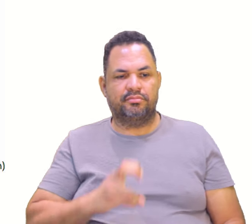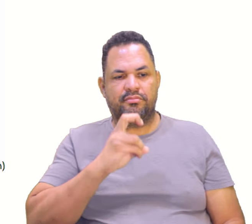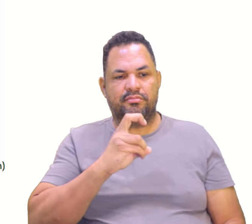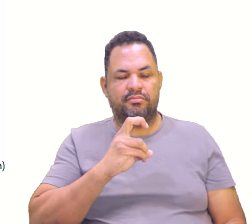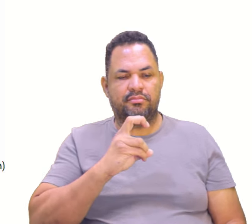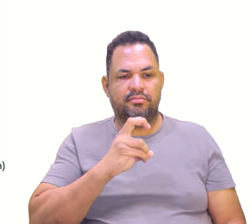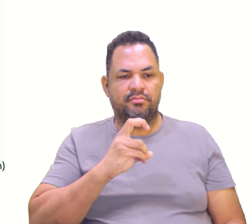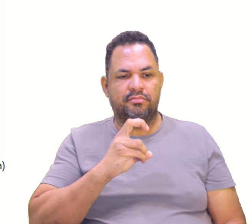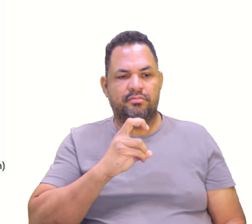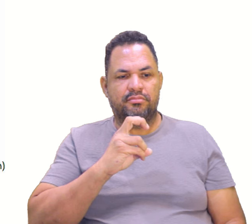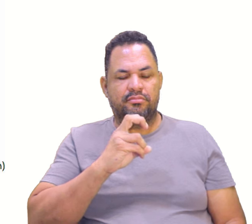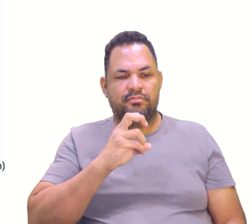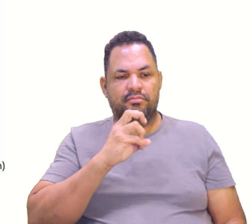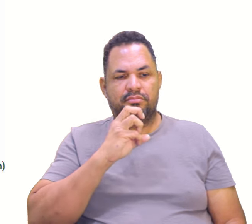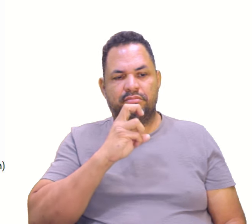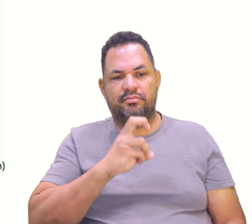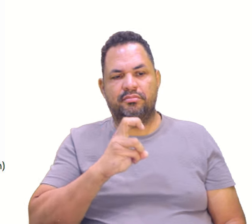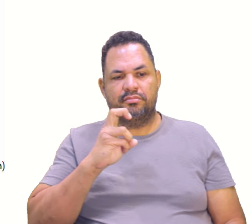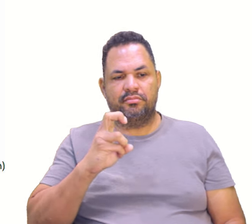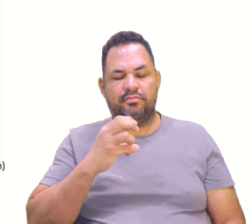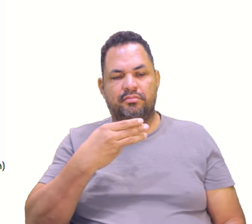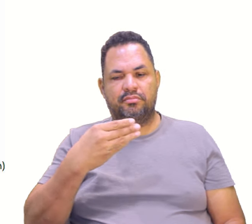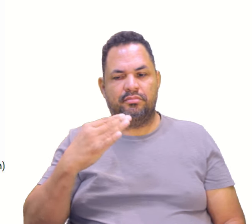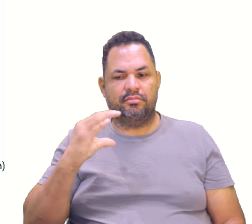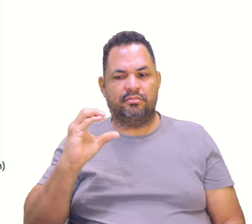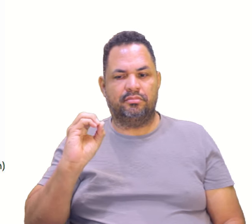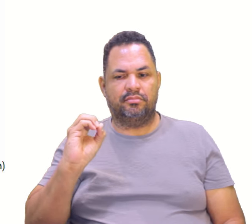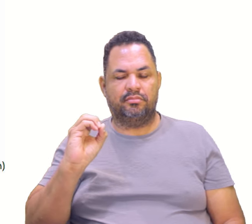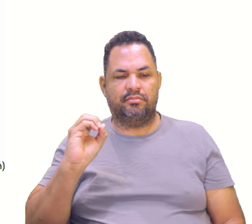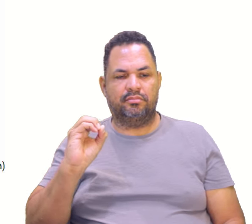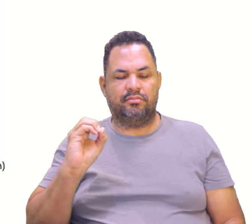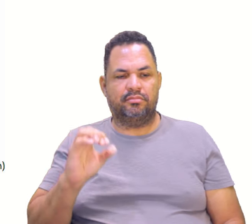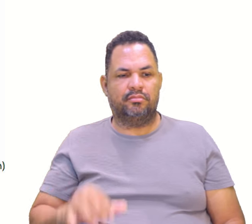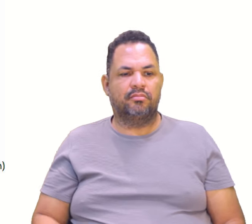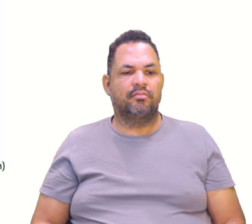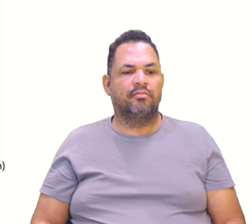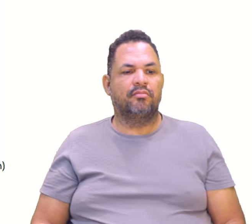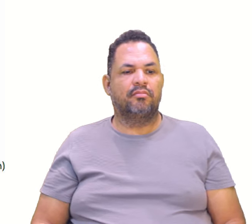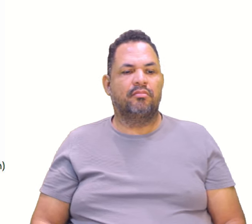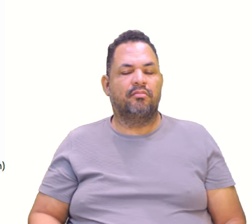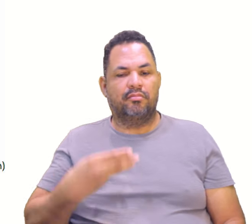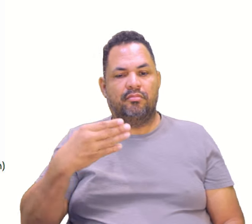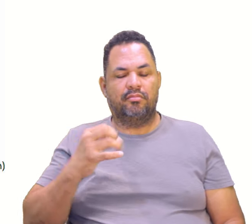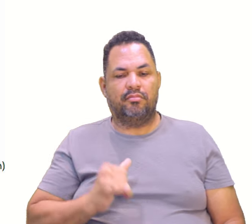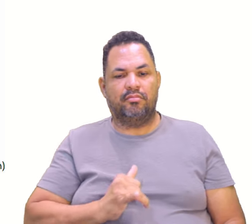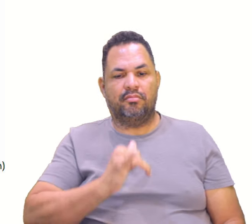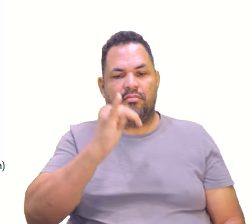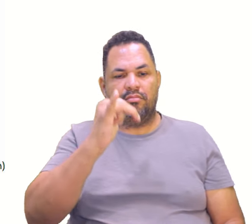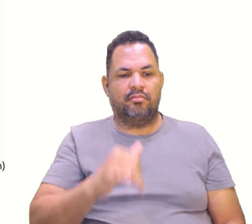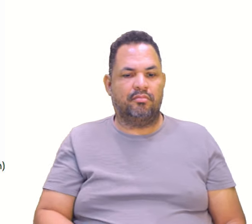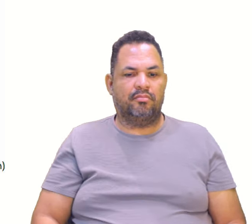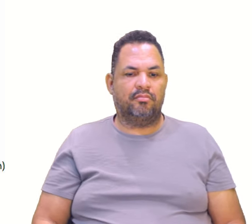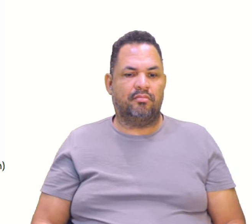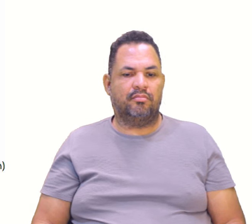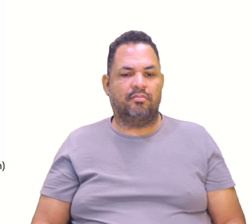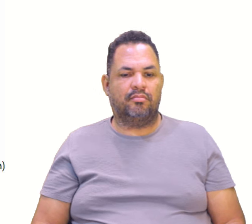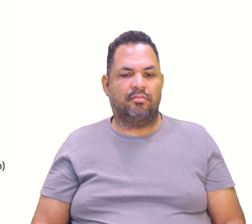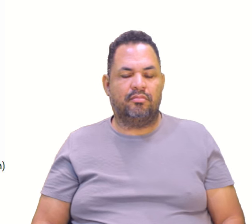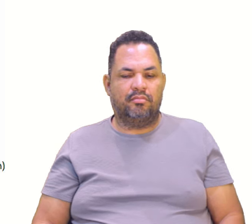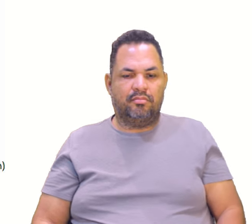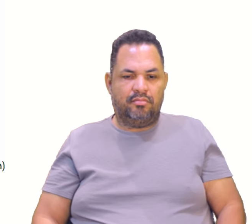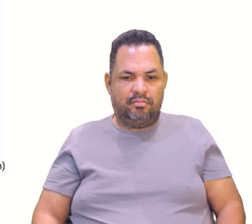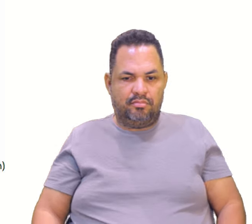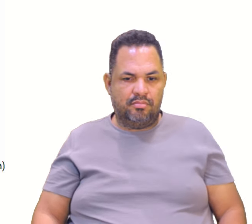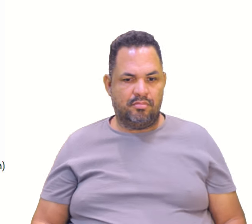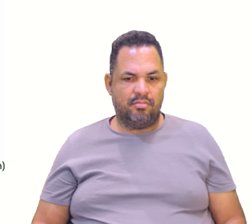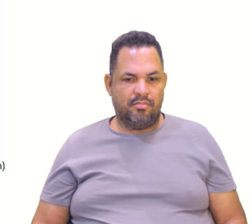55 para X, aqui no meio, e 30 para Y. Aqui. É, aqui já ficou mais parecidinho, né?